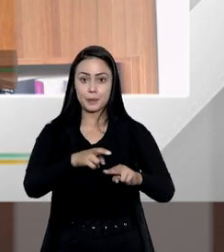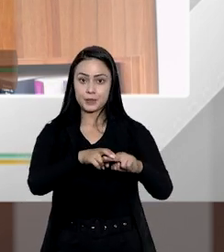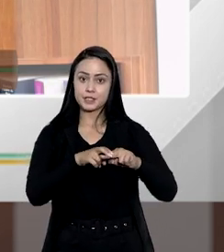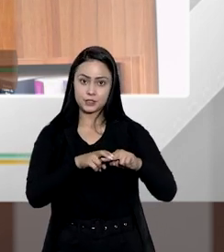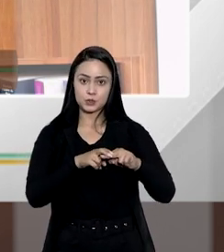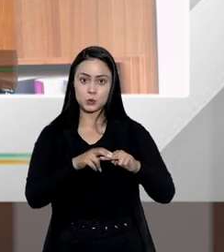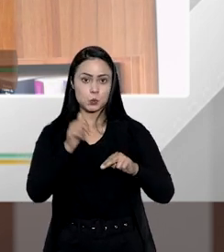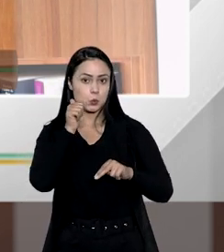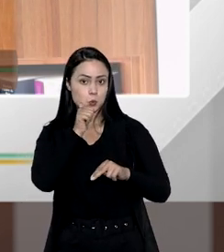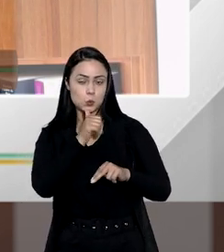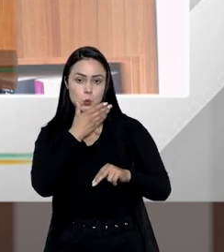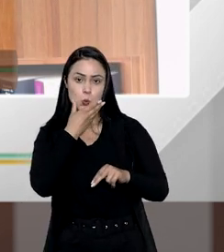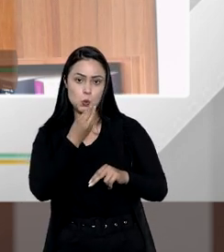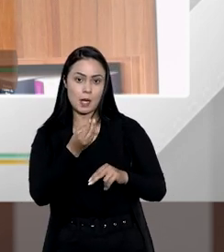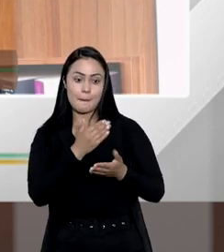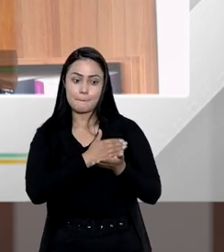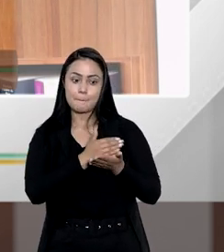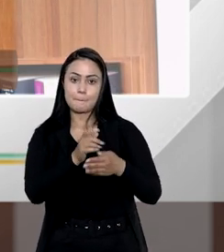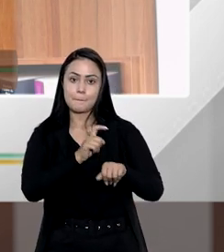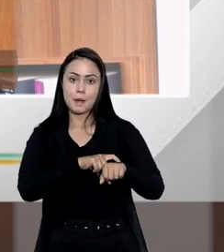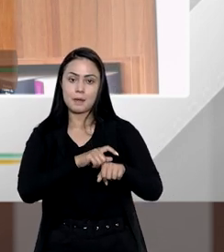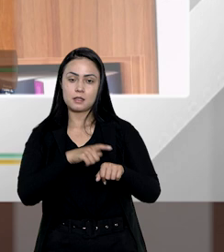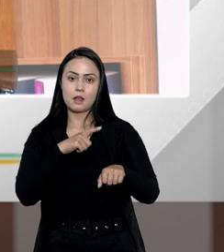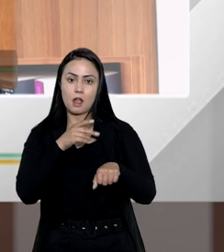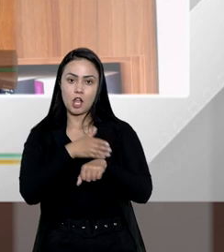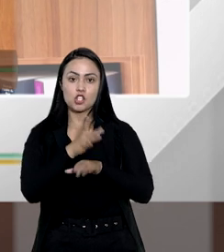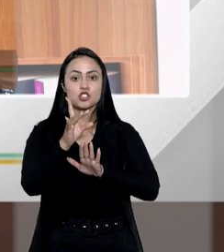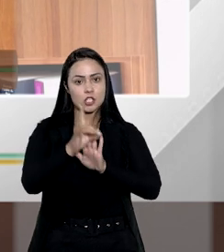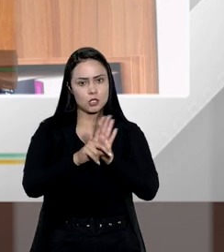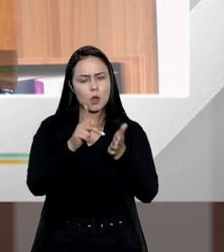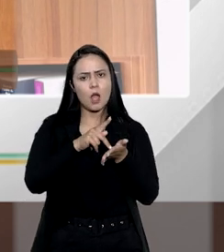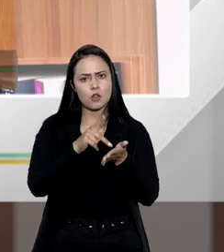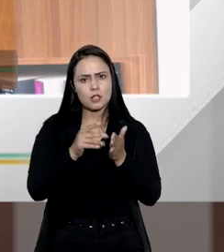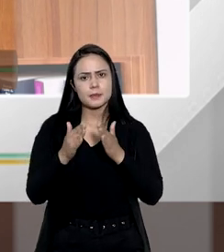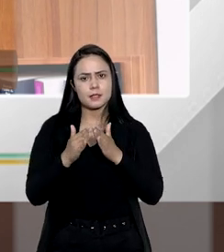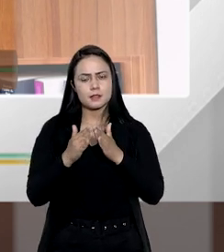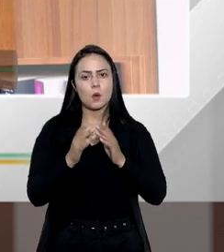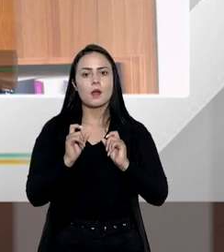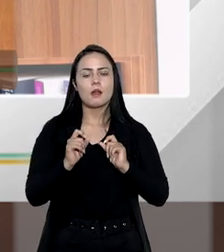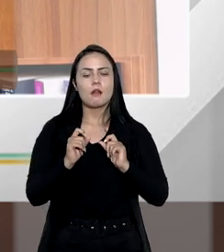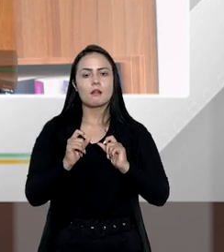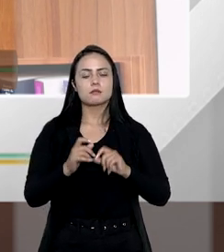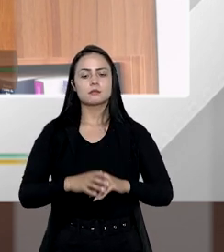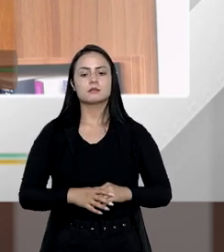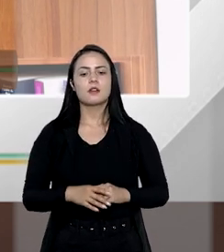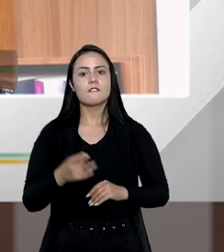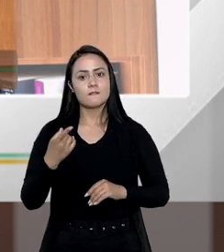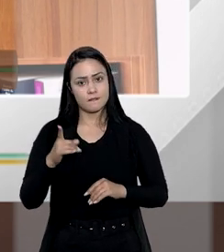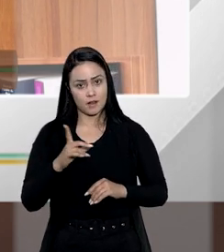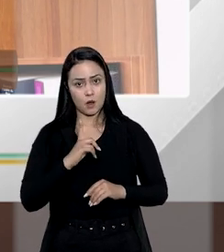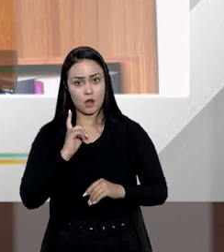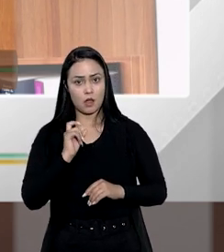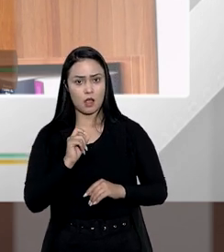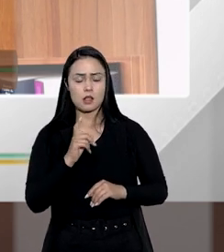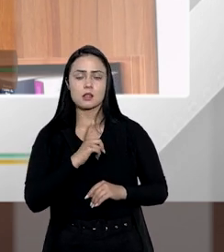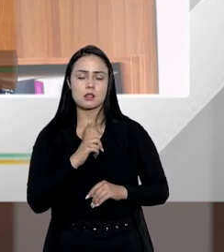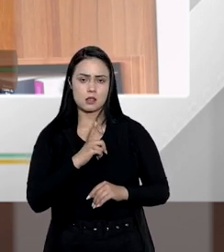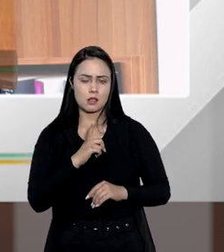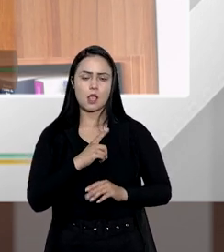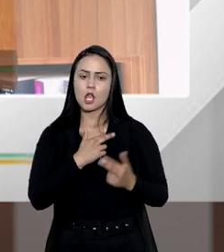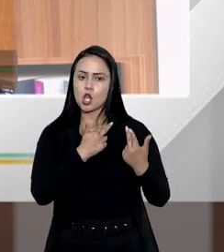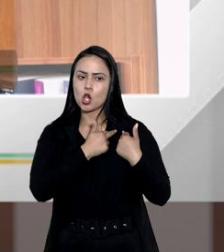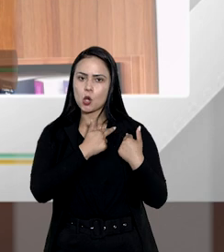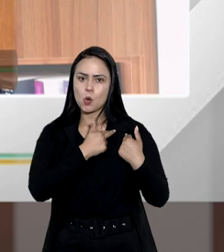ou ela a partir do momento que passa a exercer o direito real de habitação é que vai ter